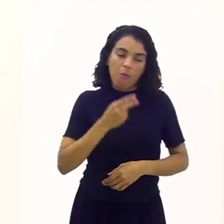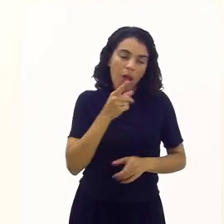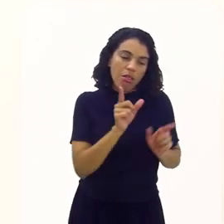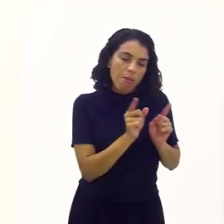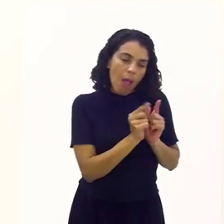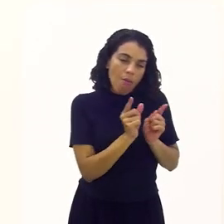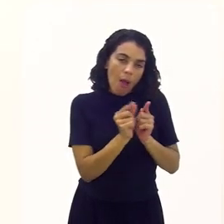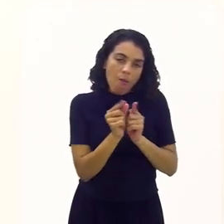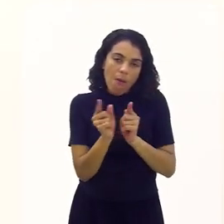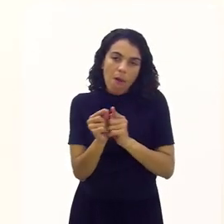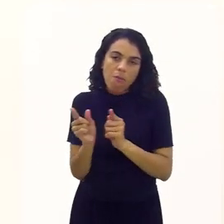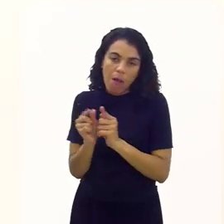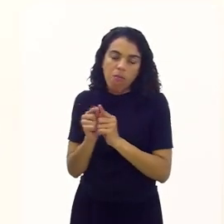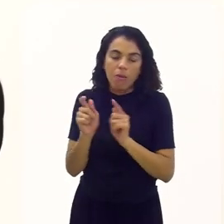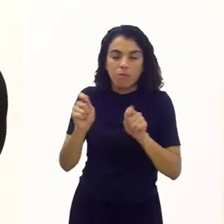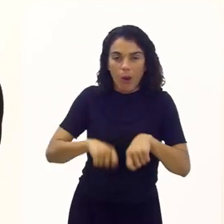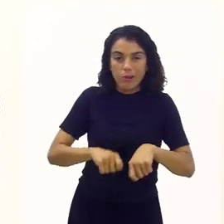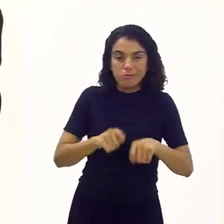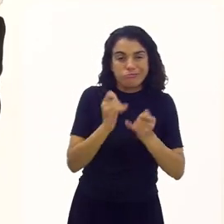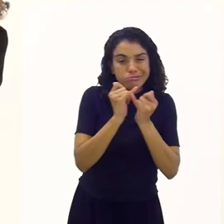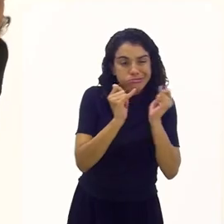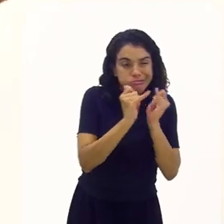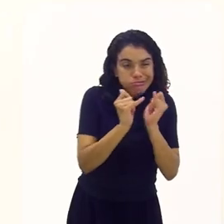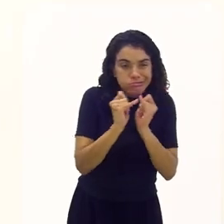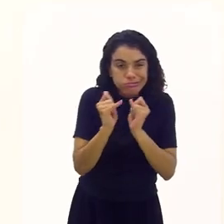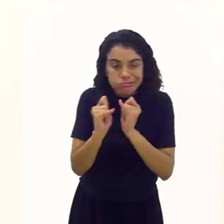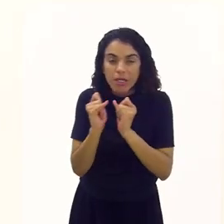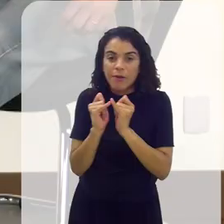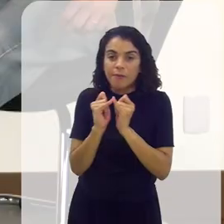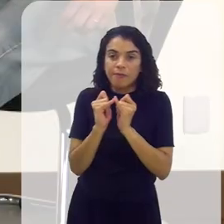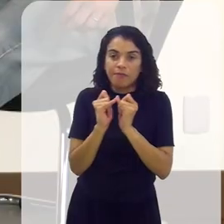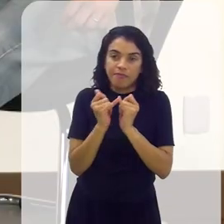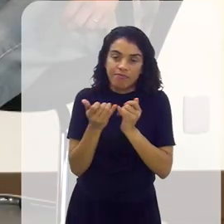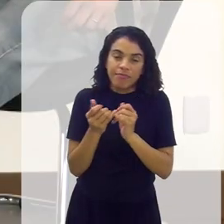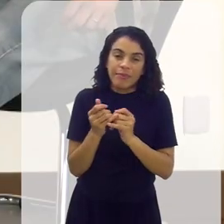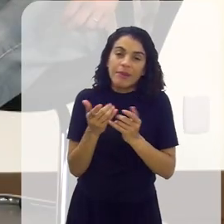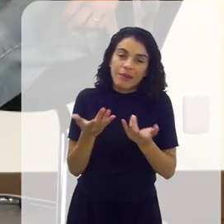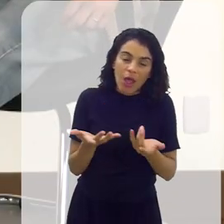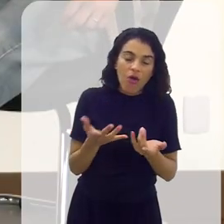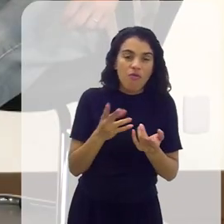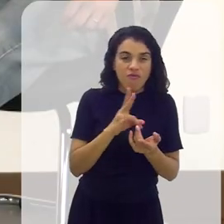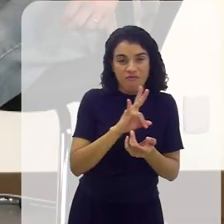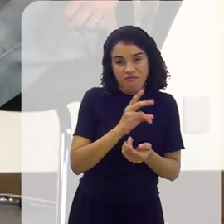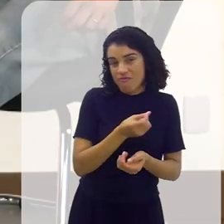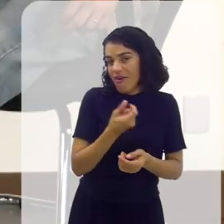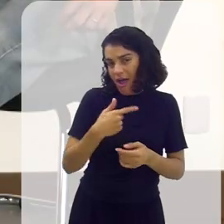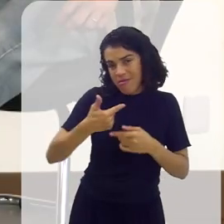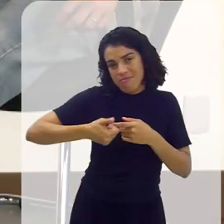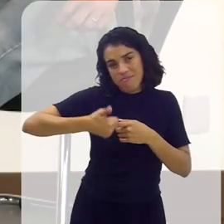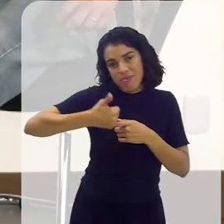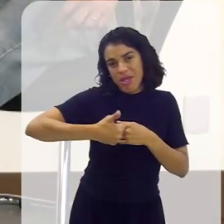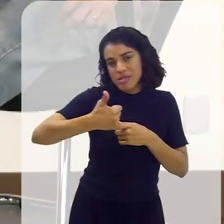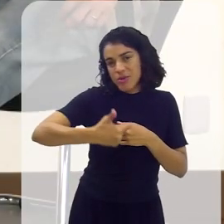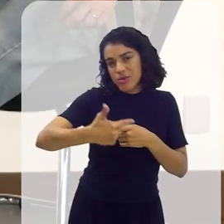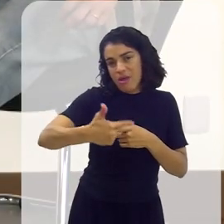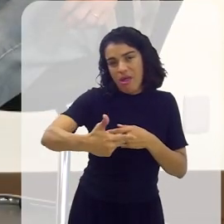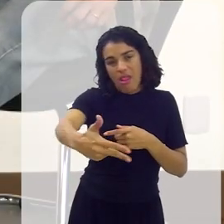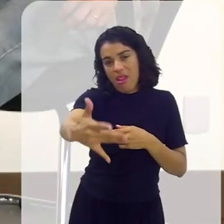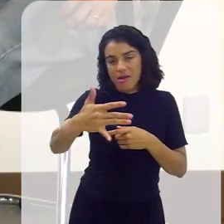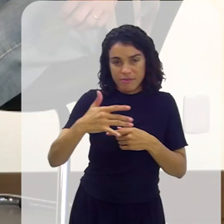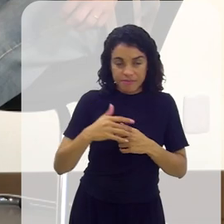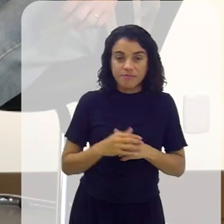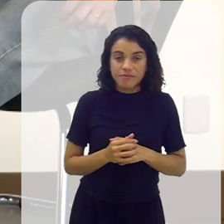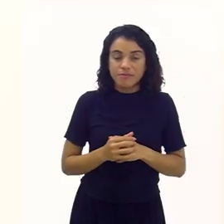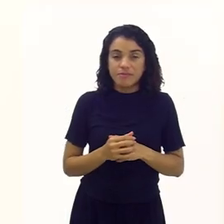Você pode até falar um pouquinho de cada uma, mas uma coisinha bem pequena. Então serão várias, nós